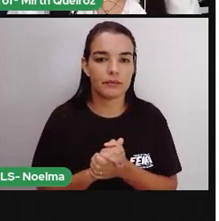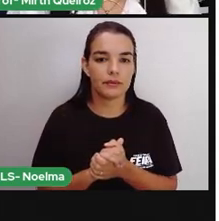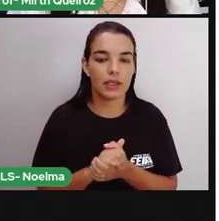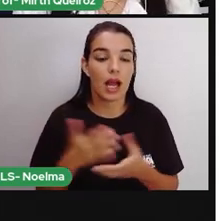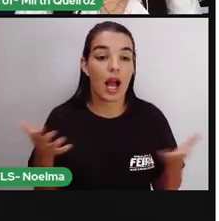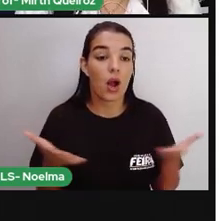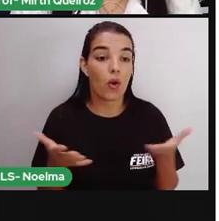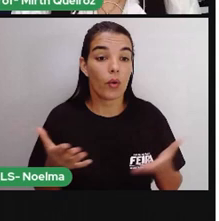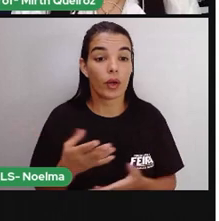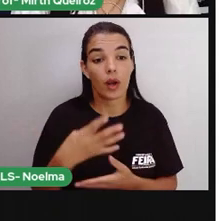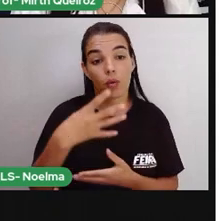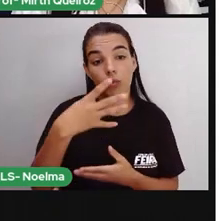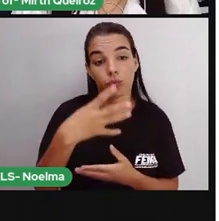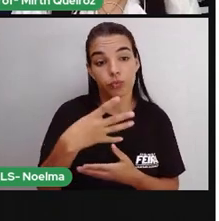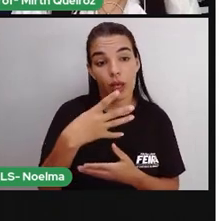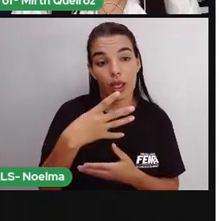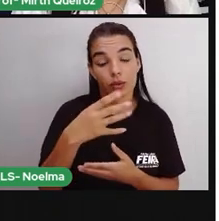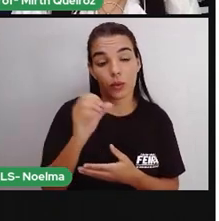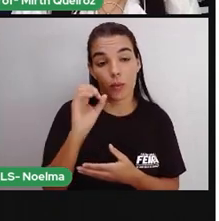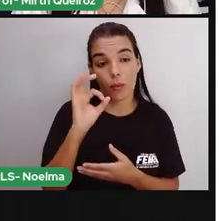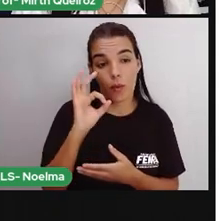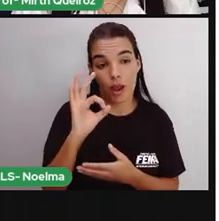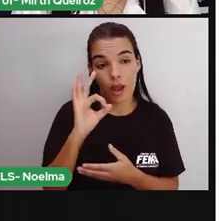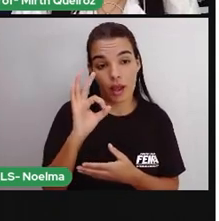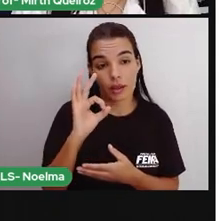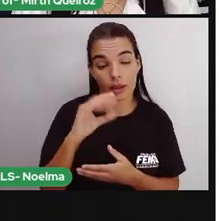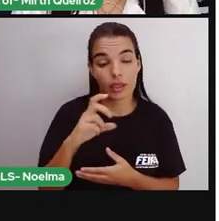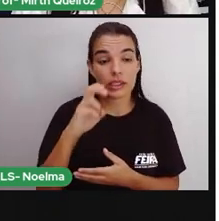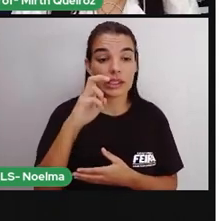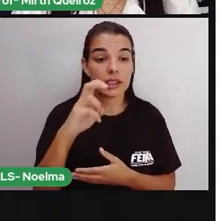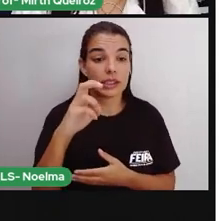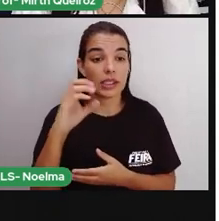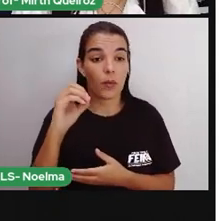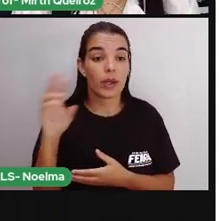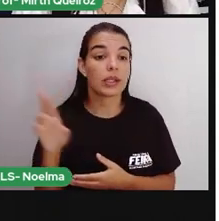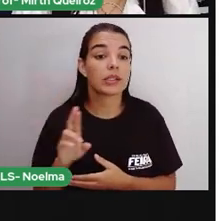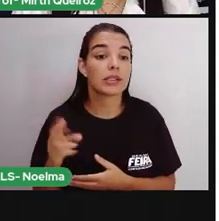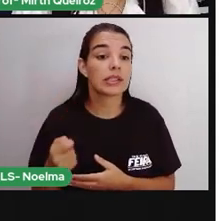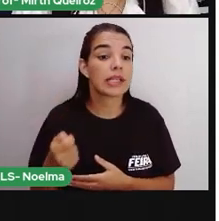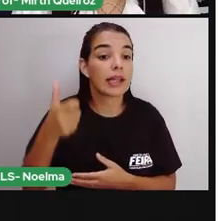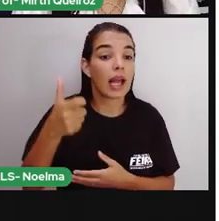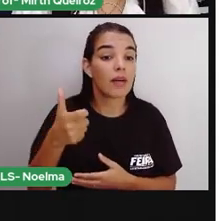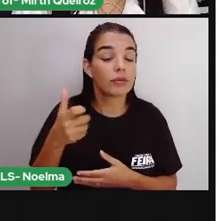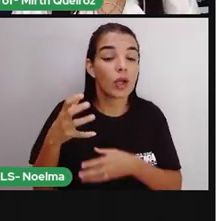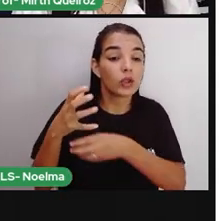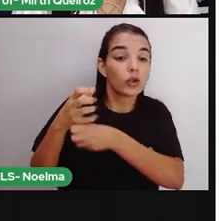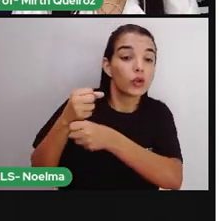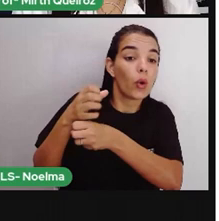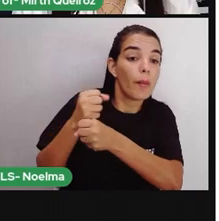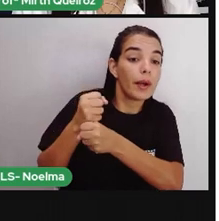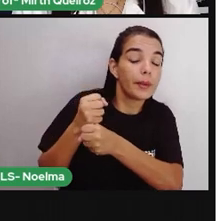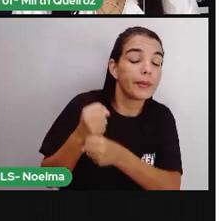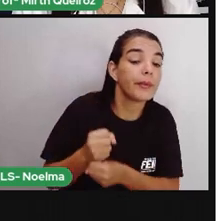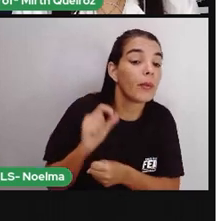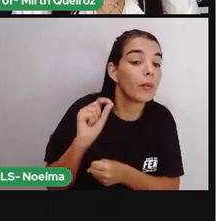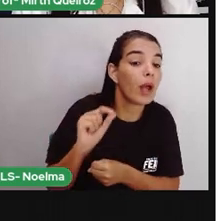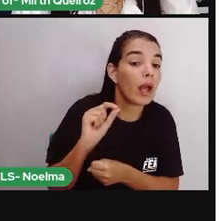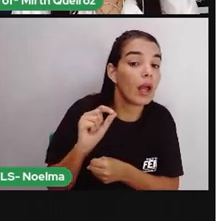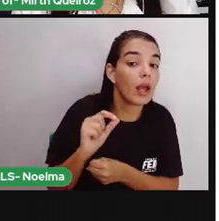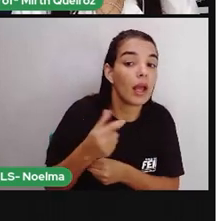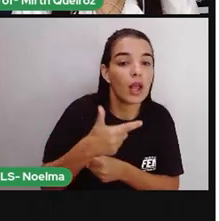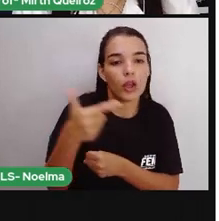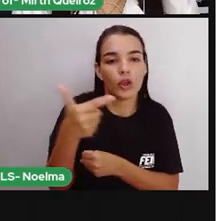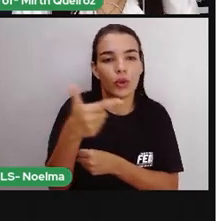4 moedas de 50 centavos. 4 moedas de 50 centavos vai dar 2 reais. Se duas moedas é 1 real,